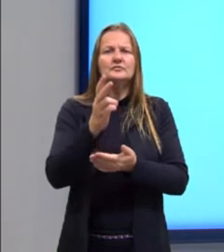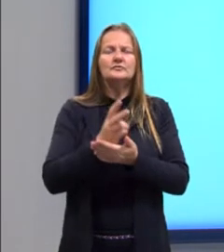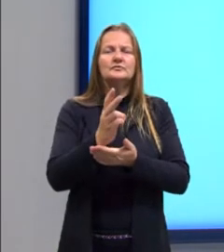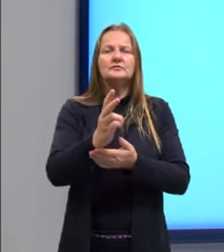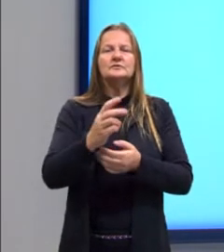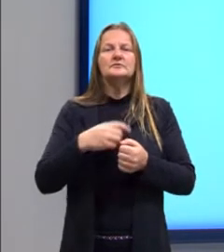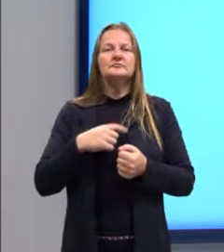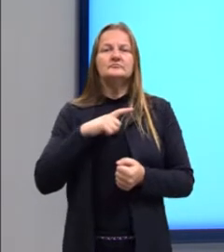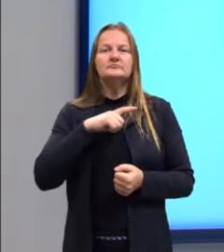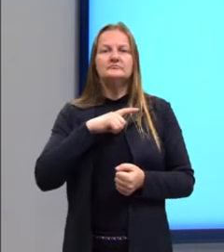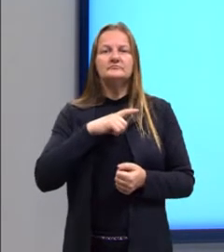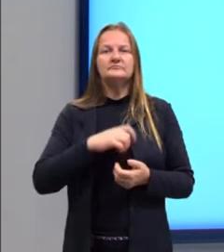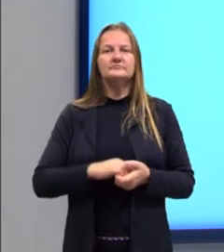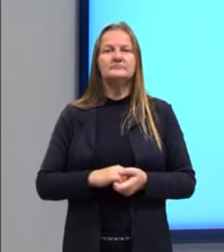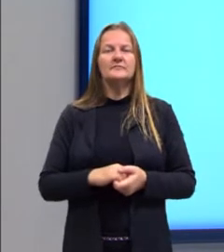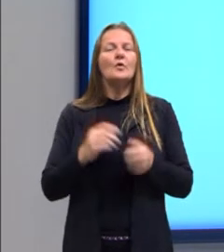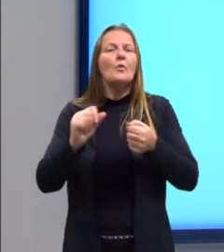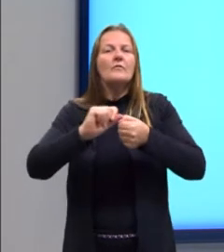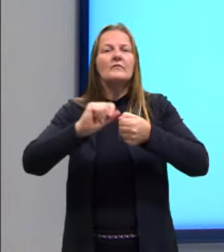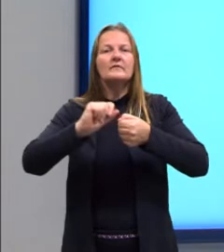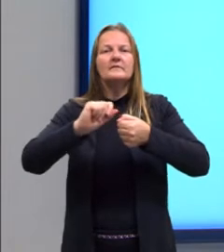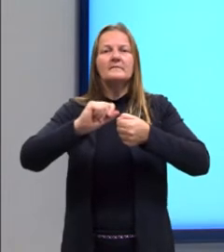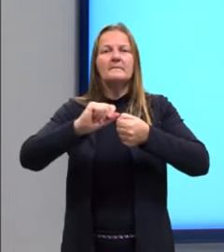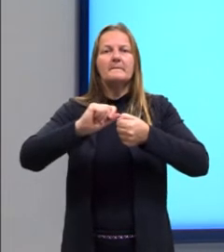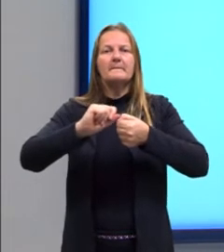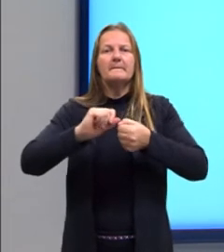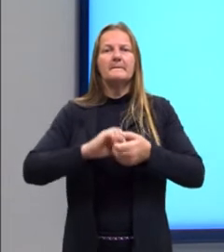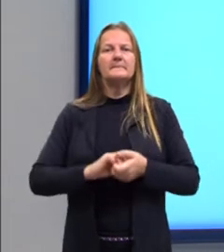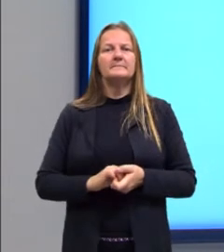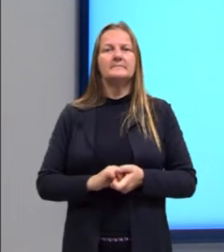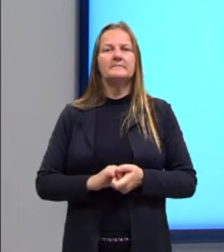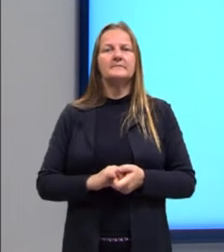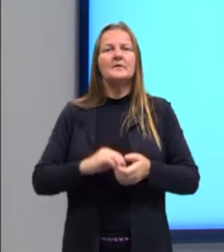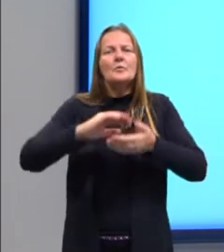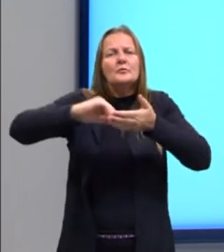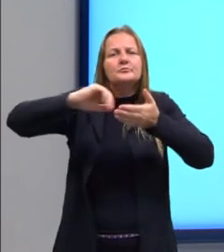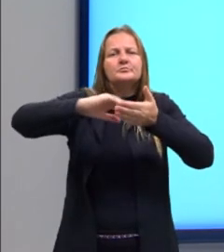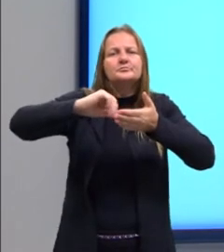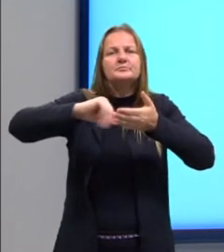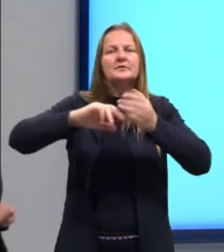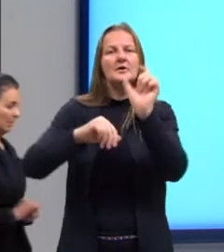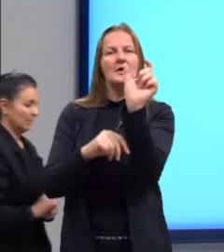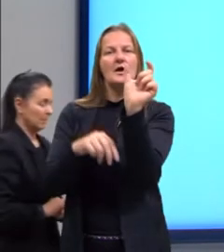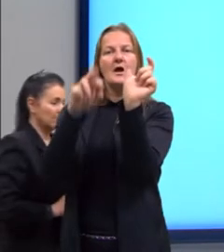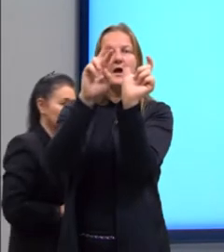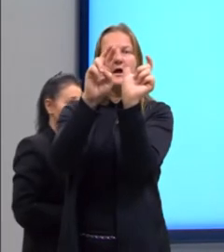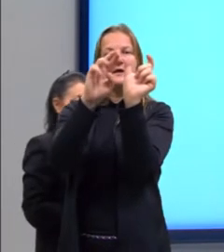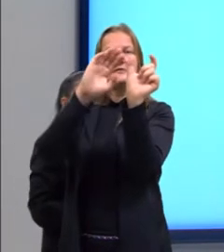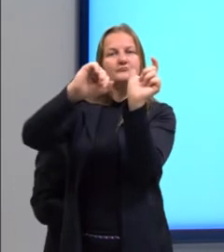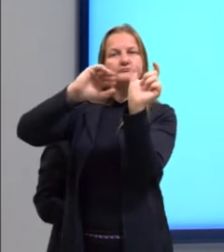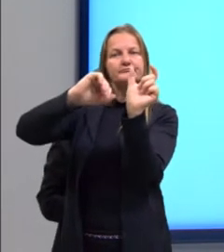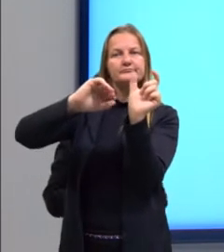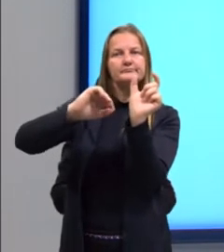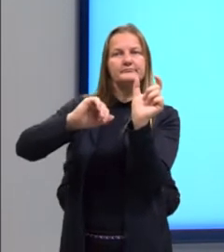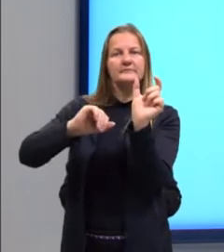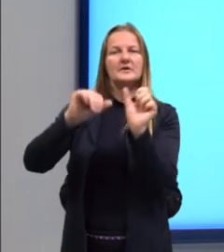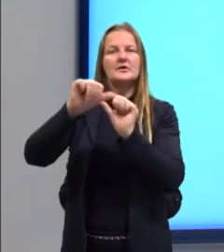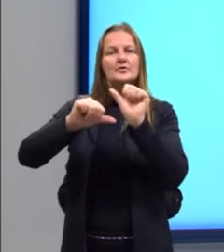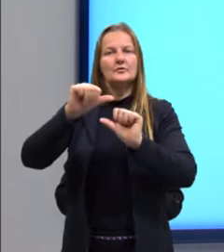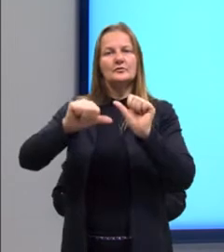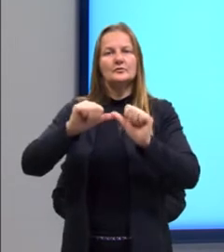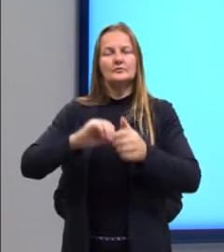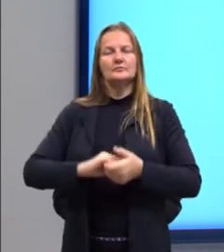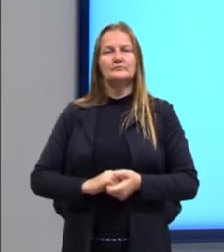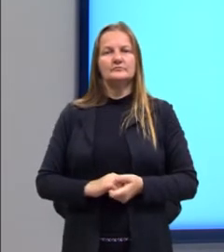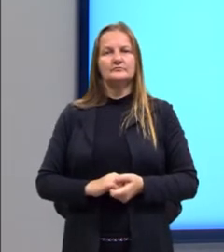E aí, como é que nós vamos fazer? Gente, nós vamos tirar o R final, trocar,